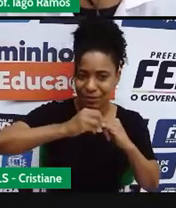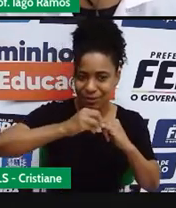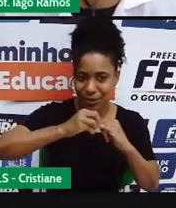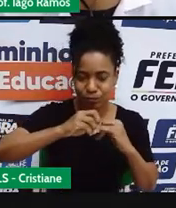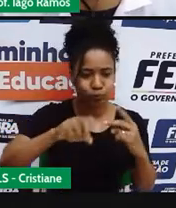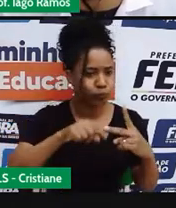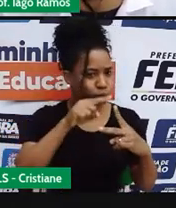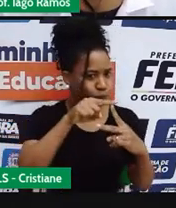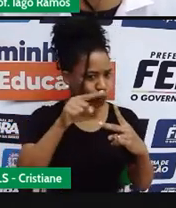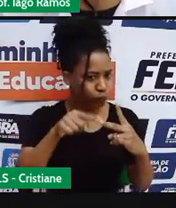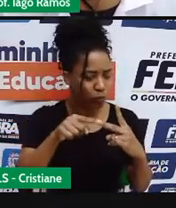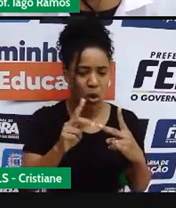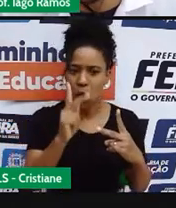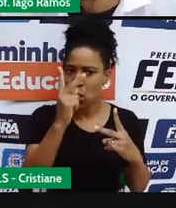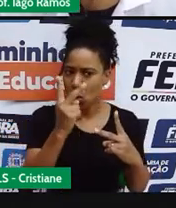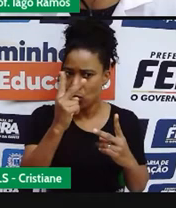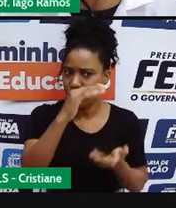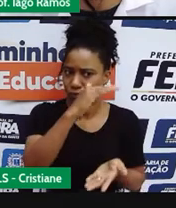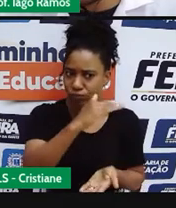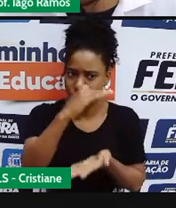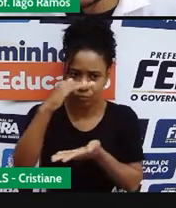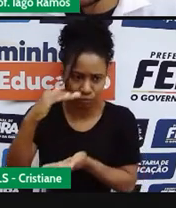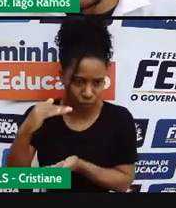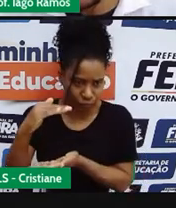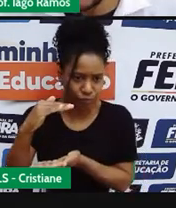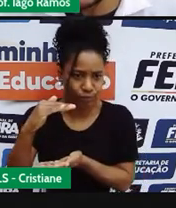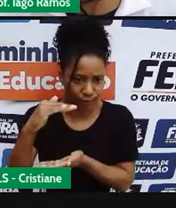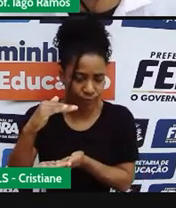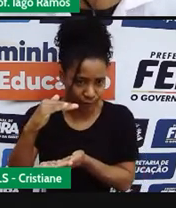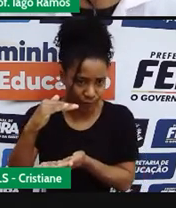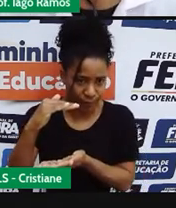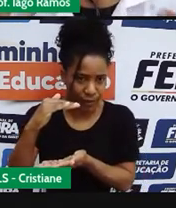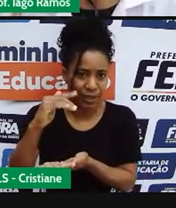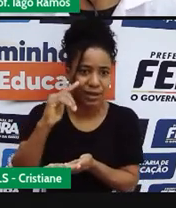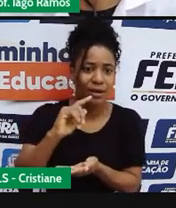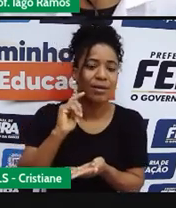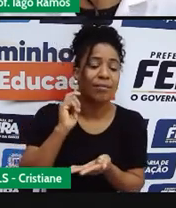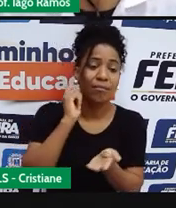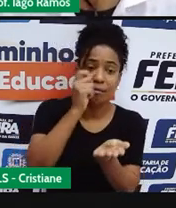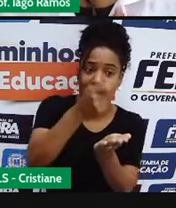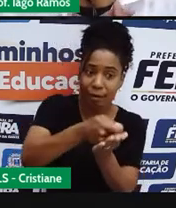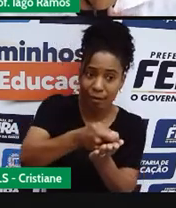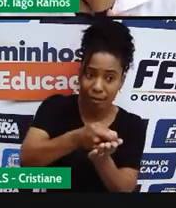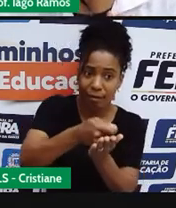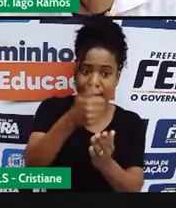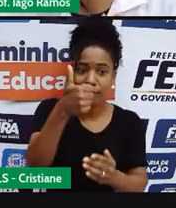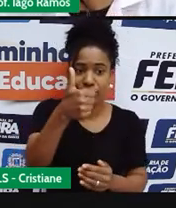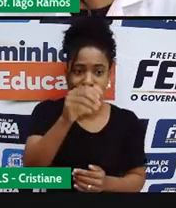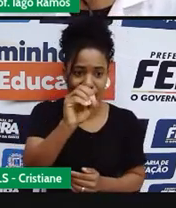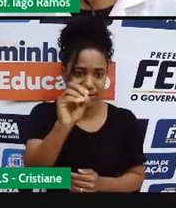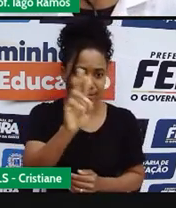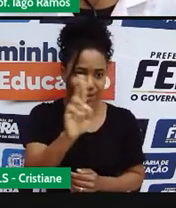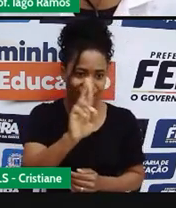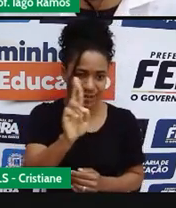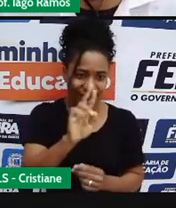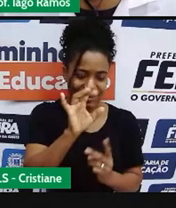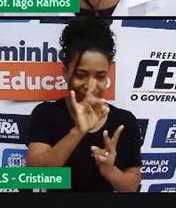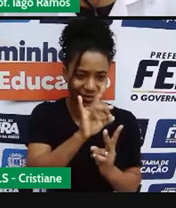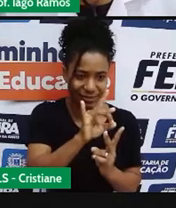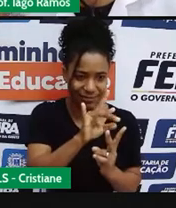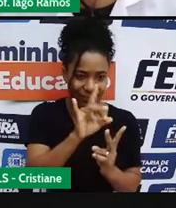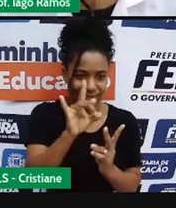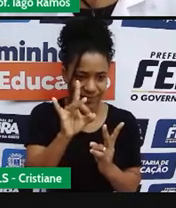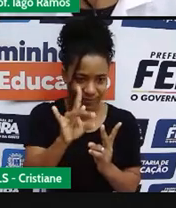situação hipotética, inventada, mas é uma situação, como eu disse, que pode nos ajudar a entender situações que